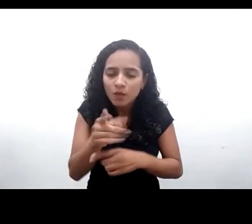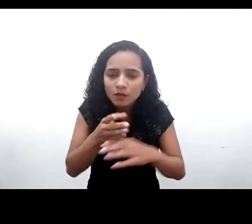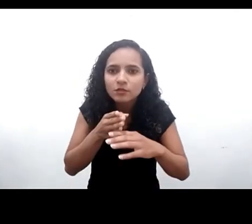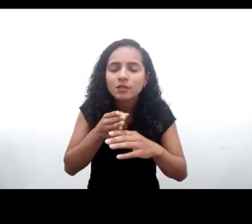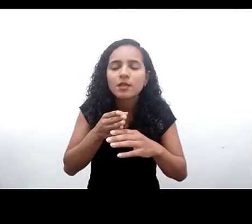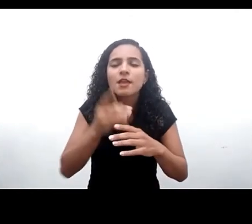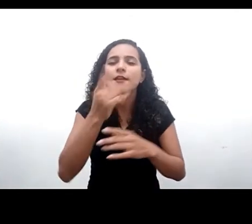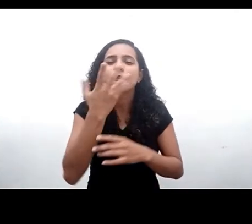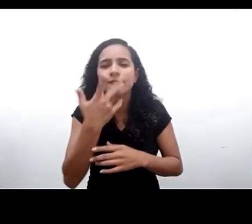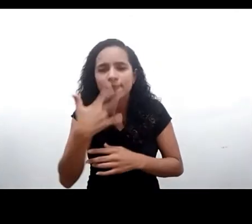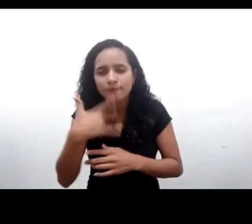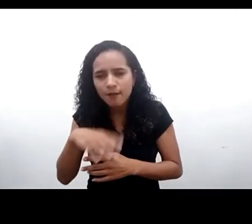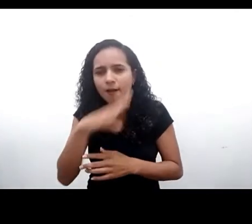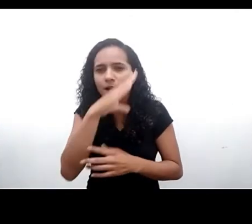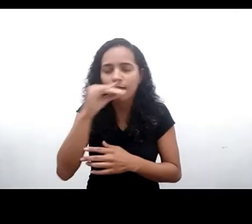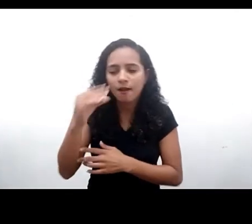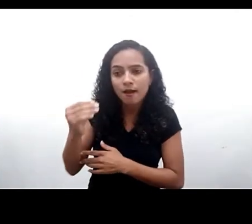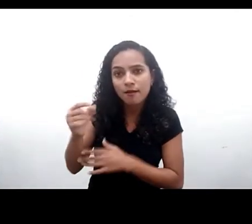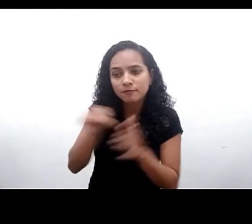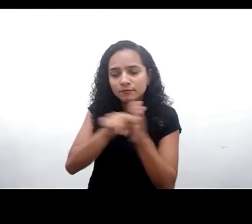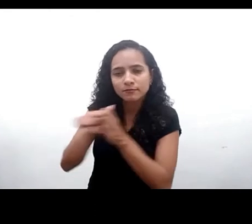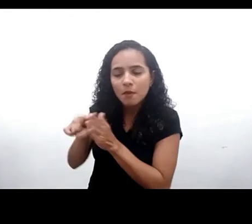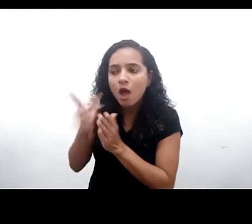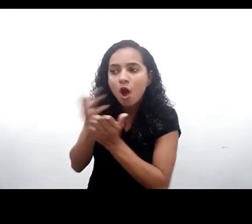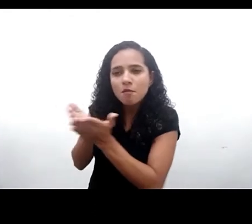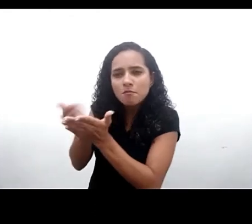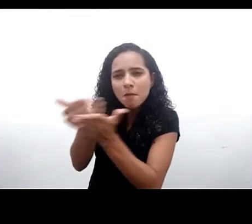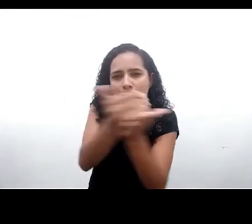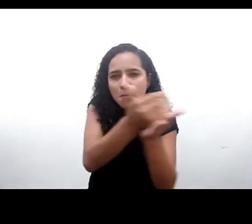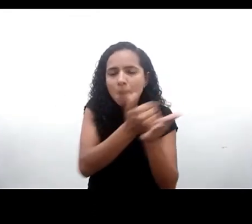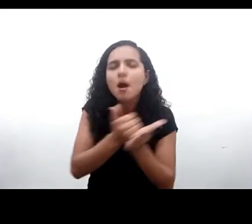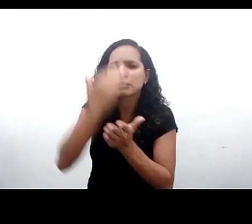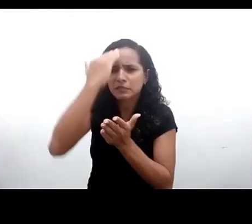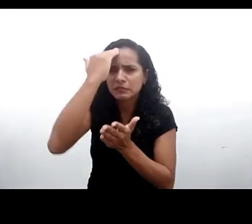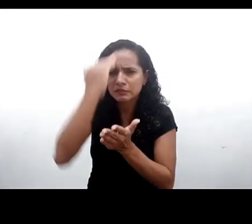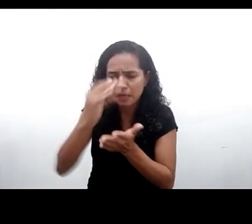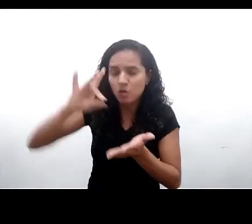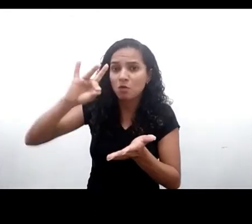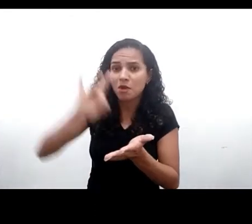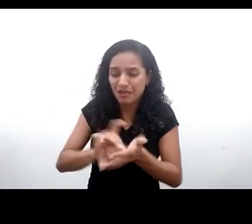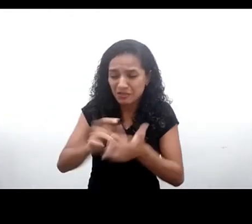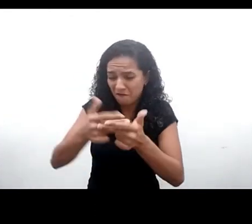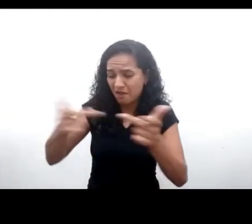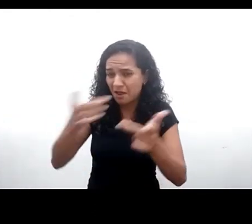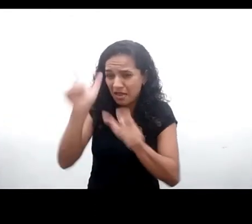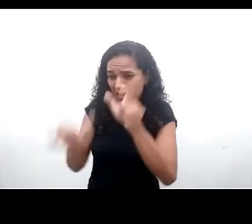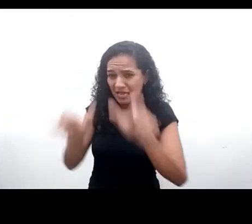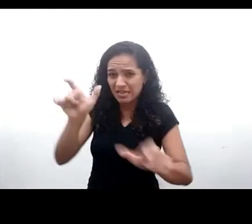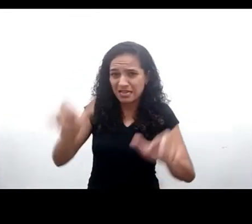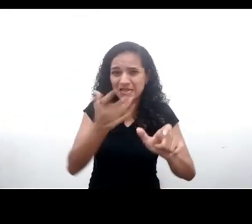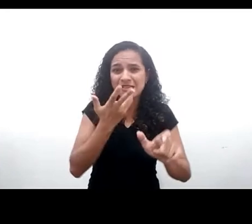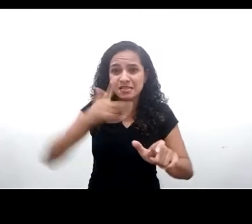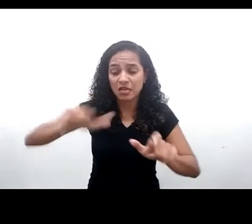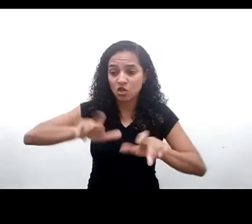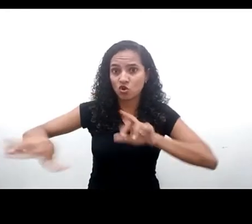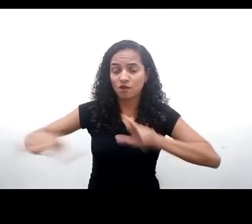adolescentes para o comentário geral. A gente sabe que é uma realidade muito plural, muitas infâncias, muitos contextos, mas a